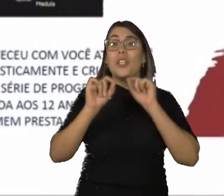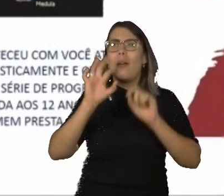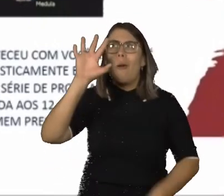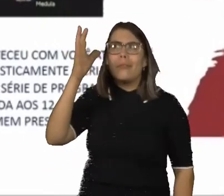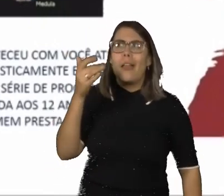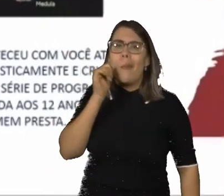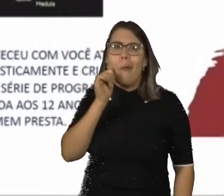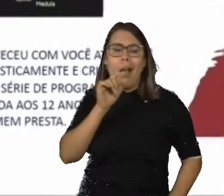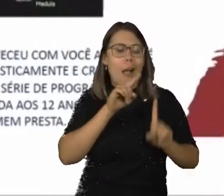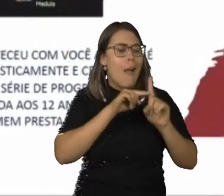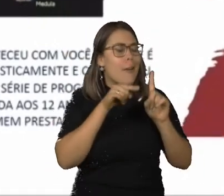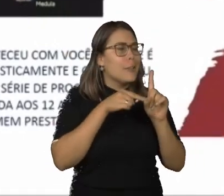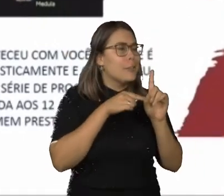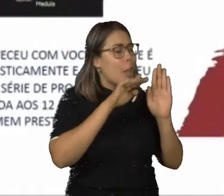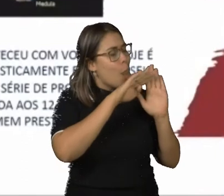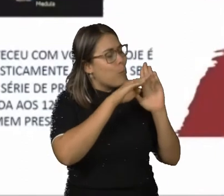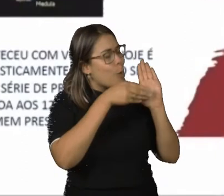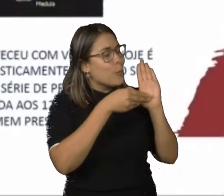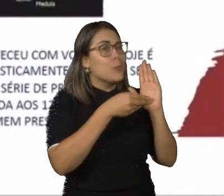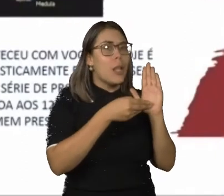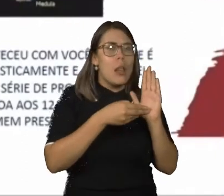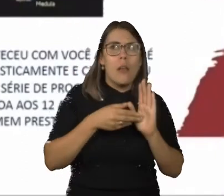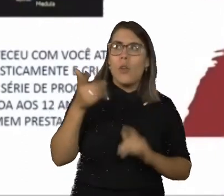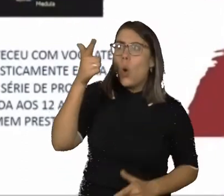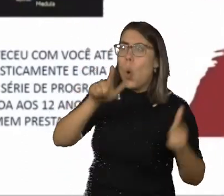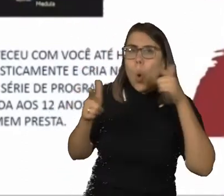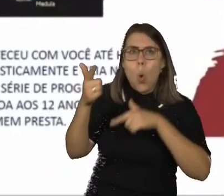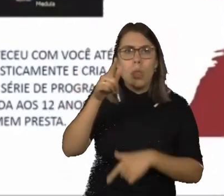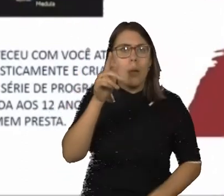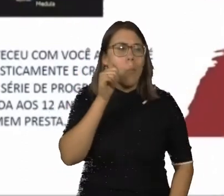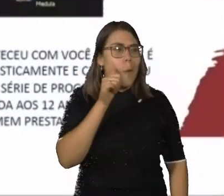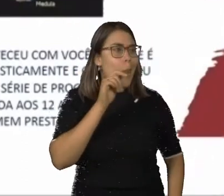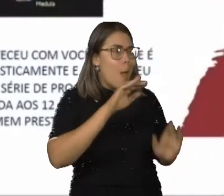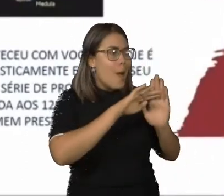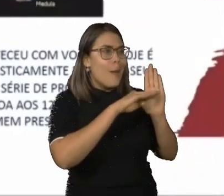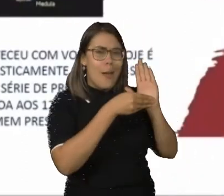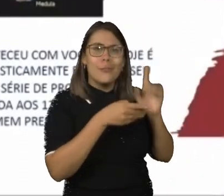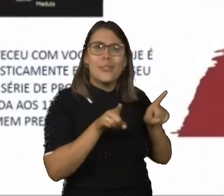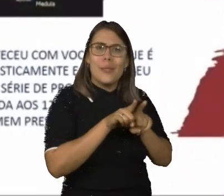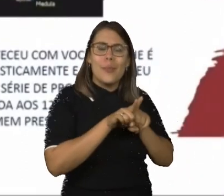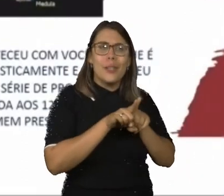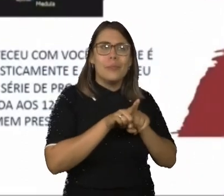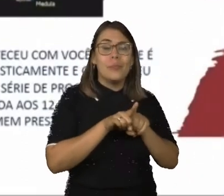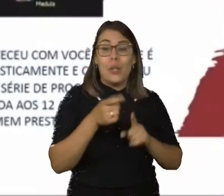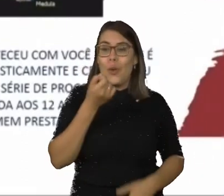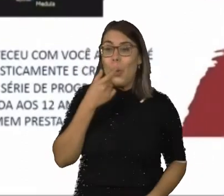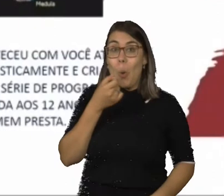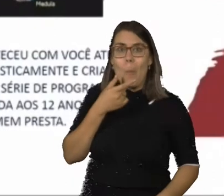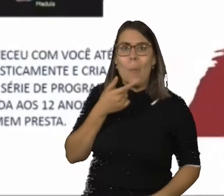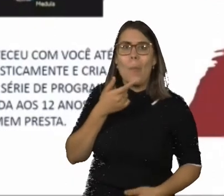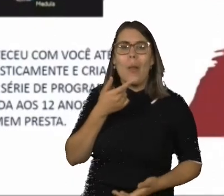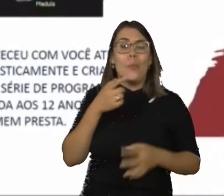grávida vê quando ela está em gestação? Ela vê outras mulheres grávidas. Ela também vai na farmácia comprar fraude. O